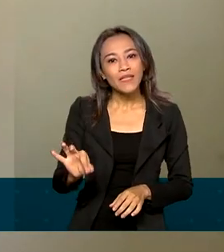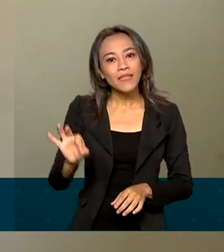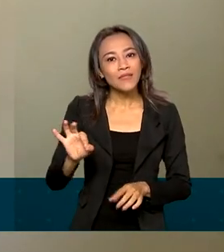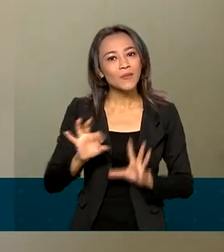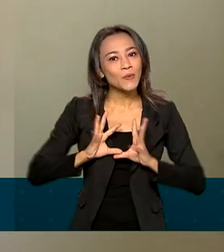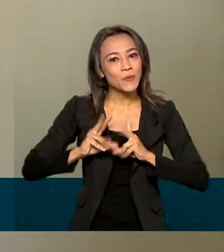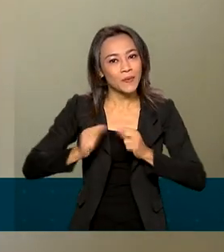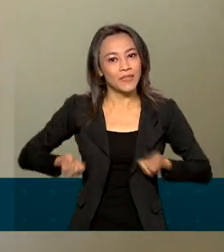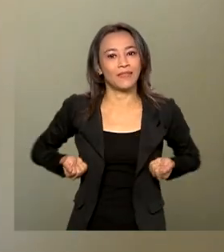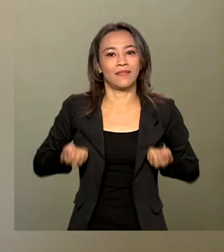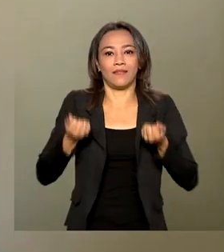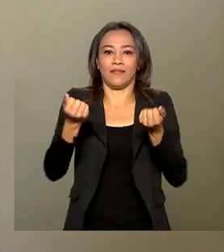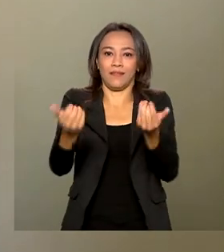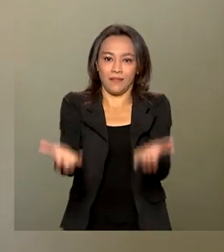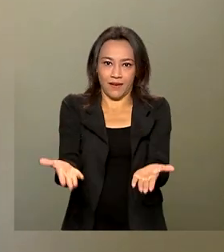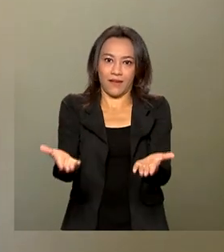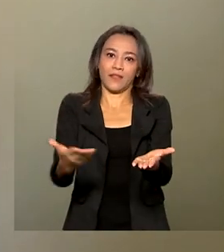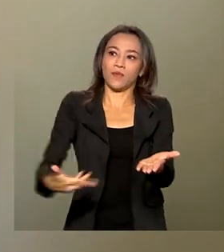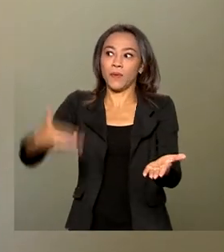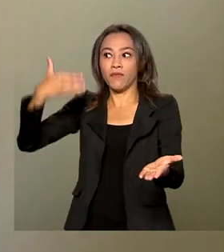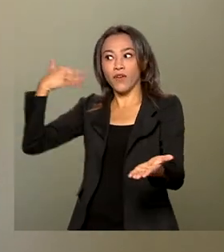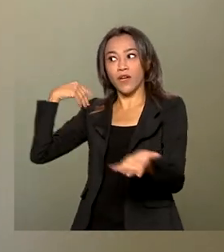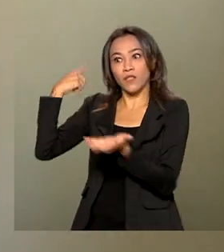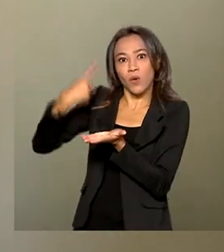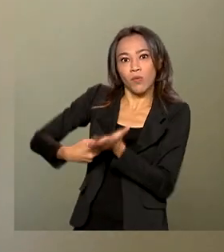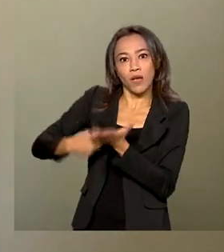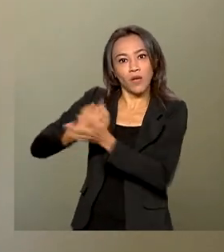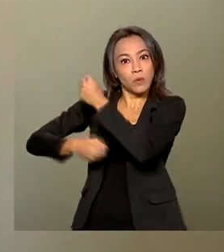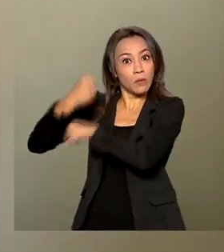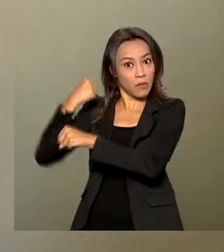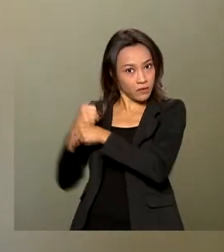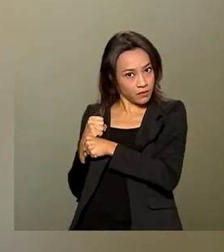realizadas do que fora pactuado ainda no ano passado para o Balcão Digital.